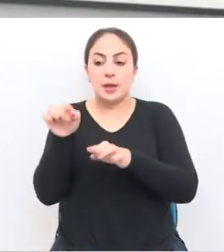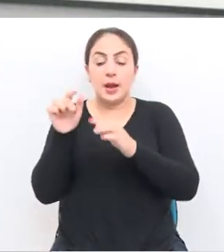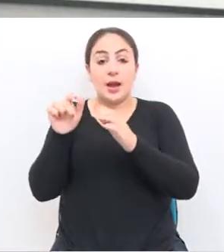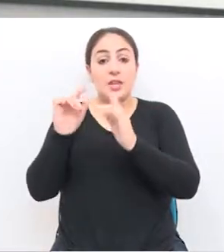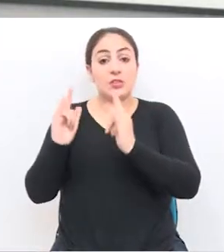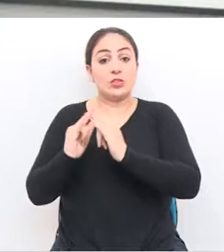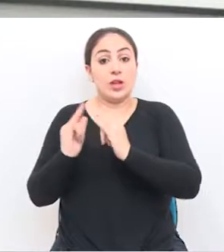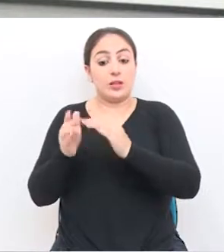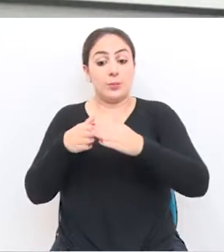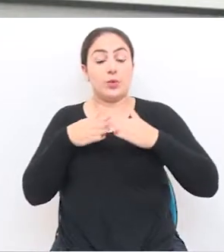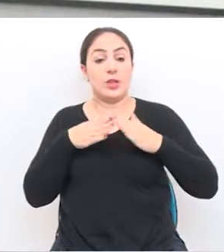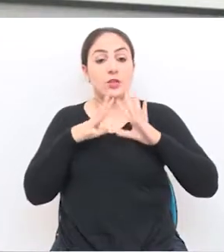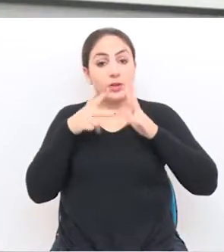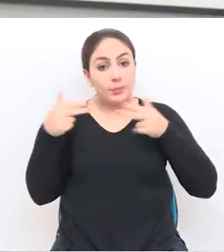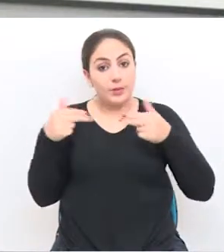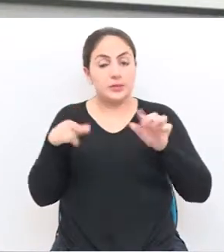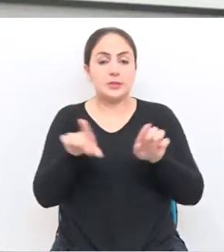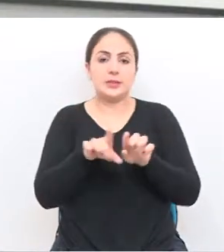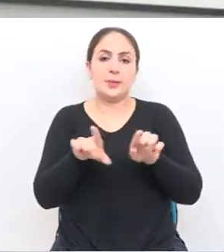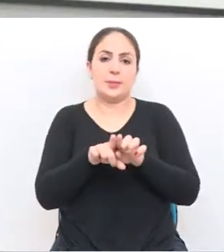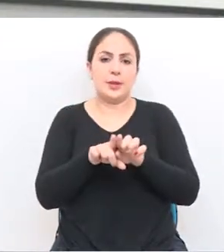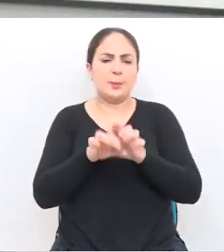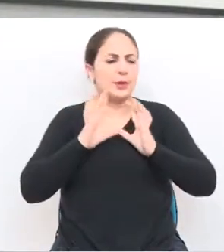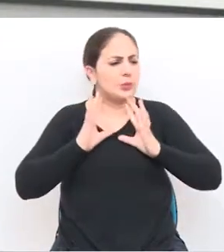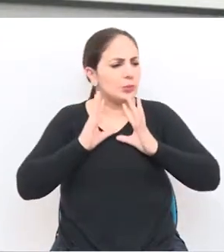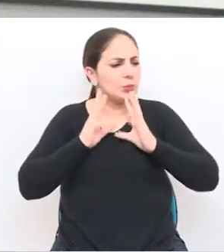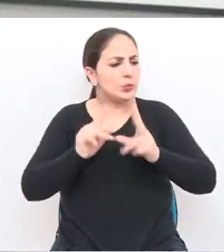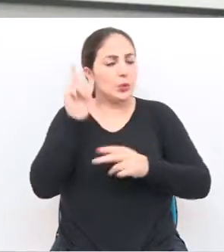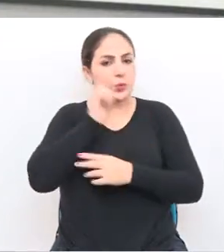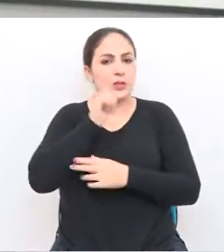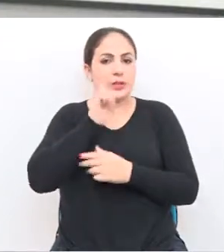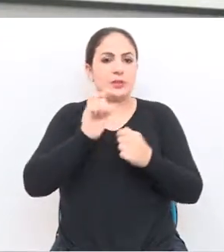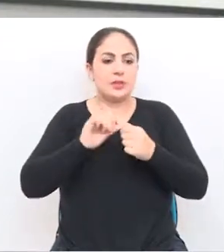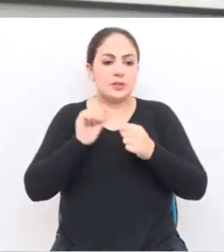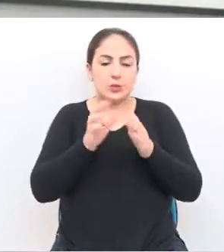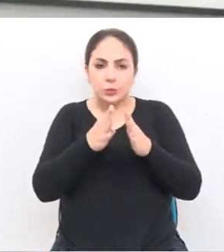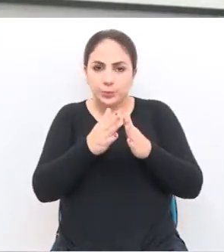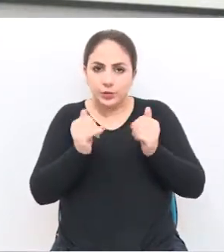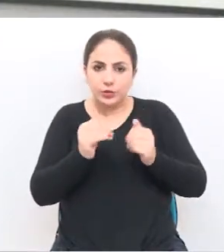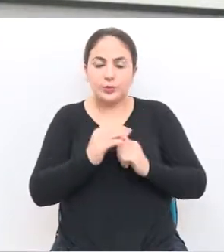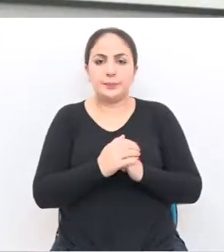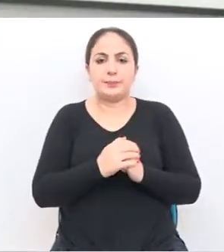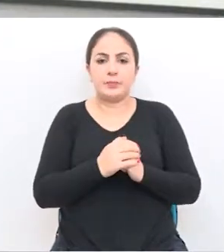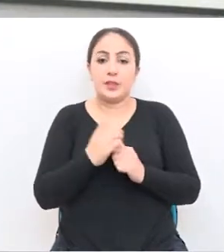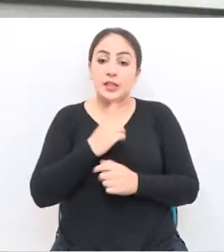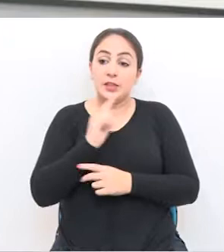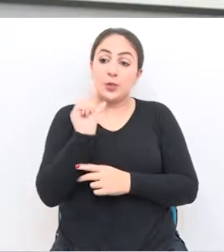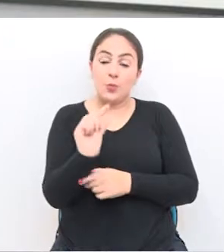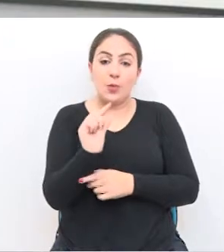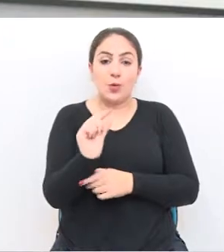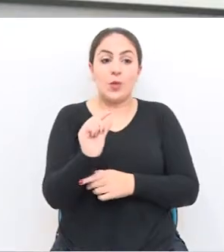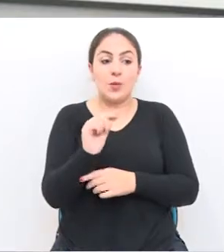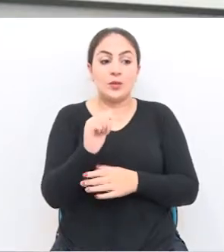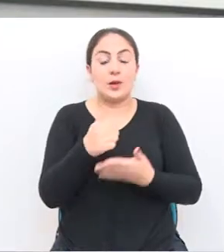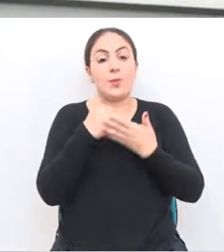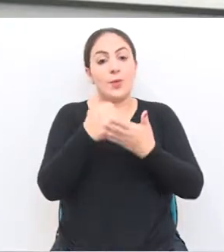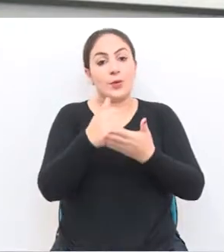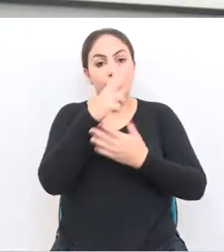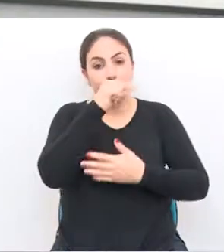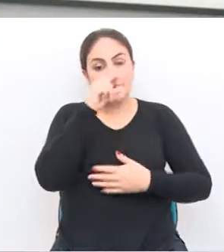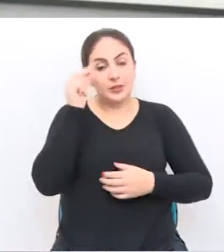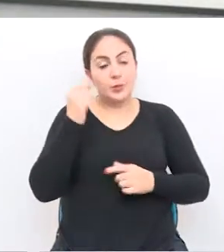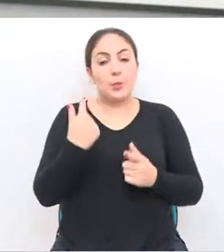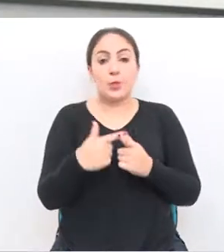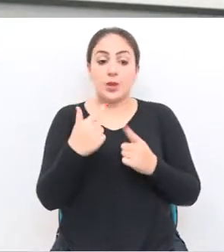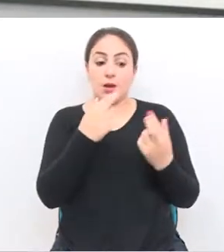protetoras e protetores, e também para as entidades que conseguem fazer os encaminhamentos e também ter um pouco de amparo do